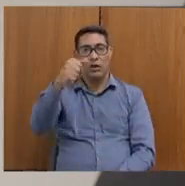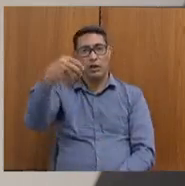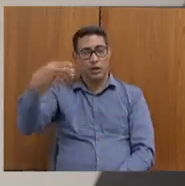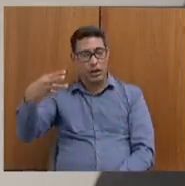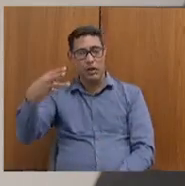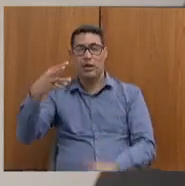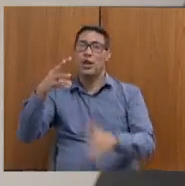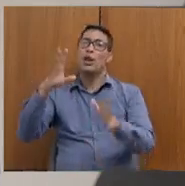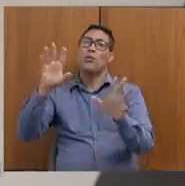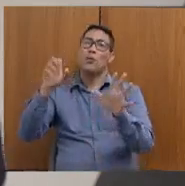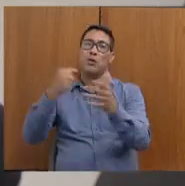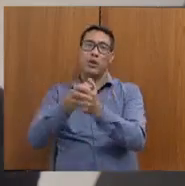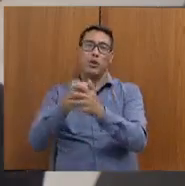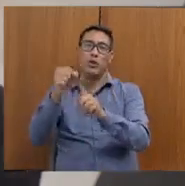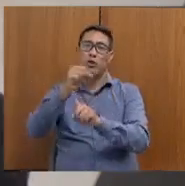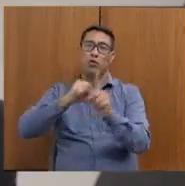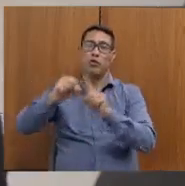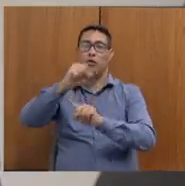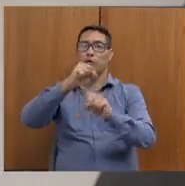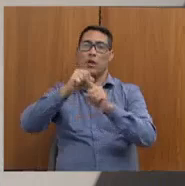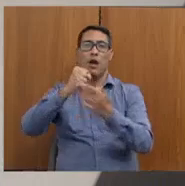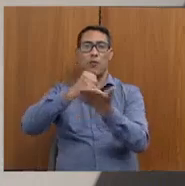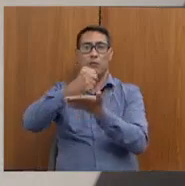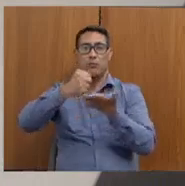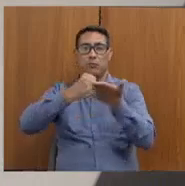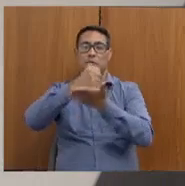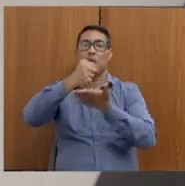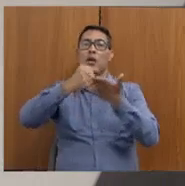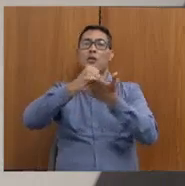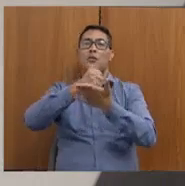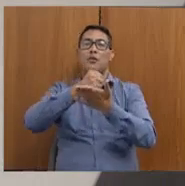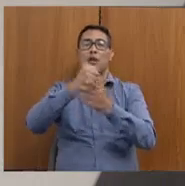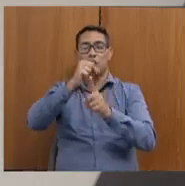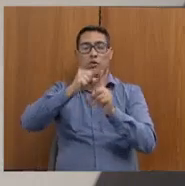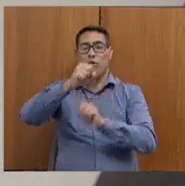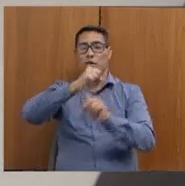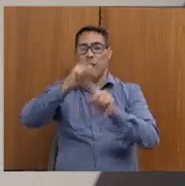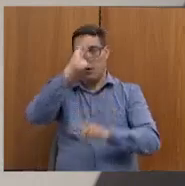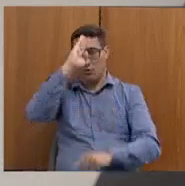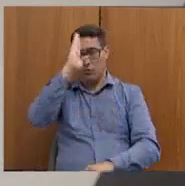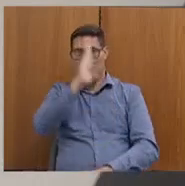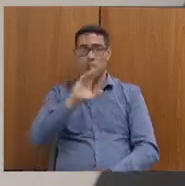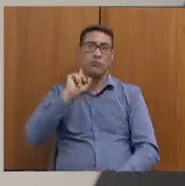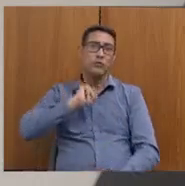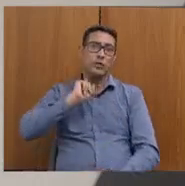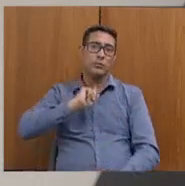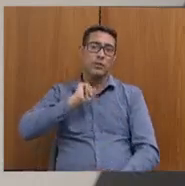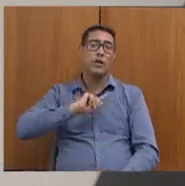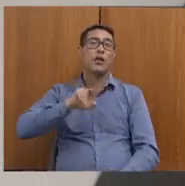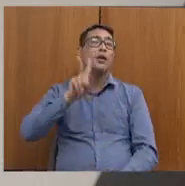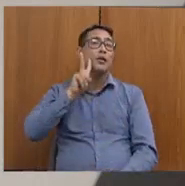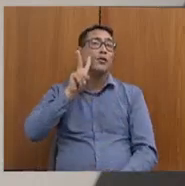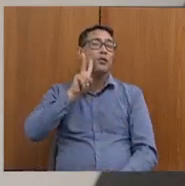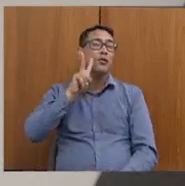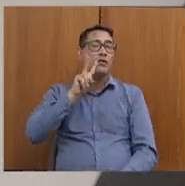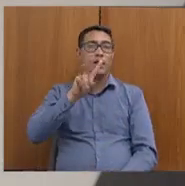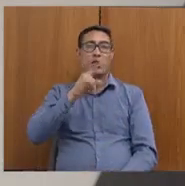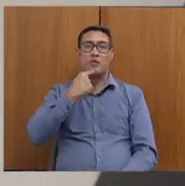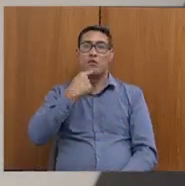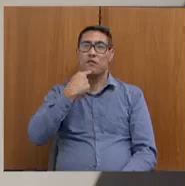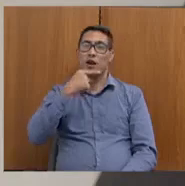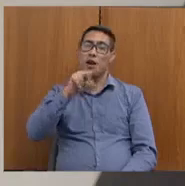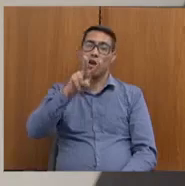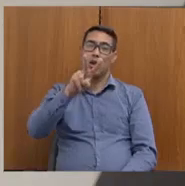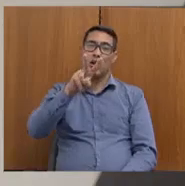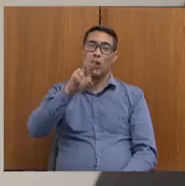social básica e especial no Estado de Minas Gerais. Nós vamos votar, na segunda-feira, a isenção de mais 1